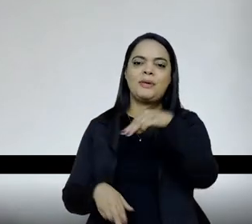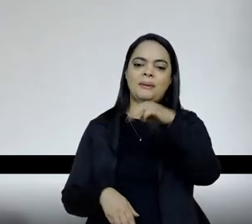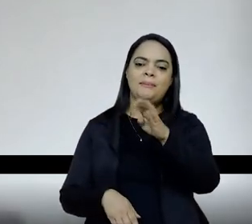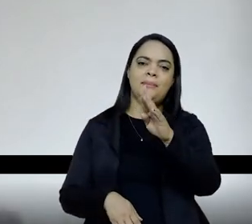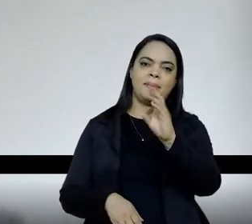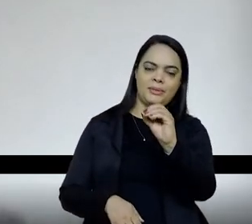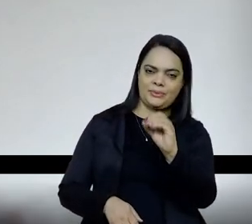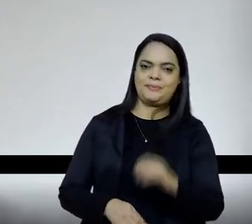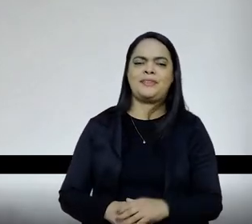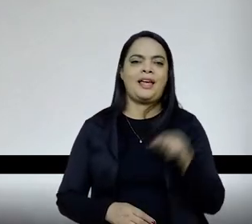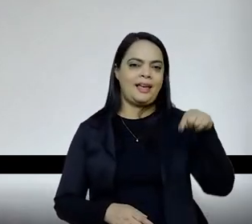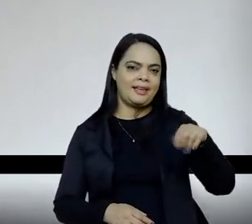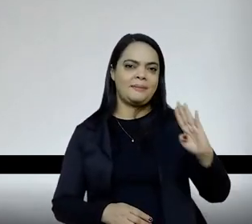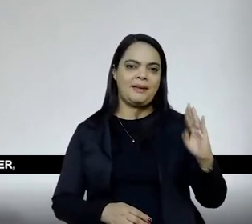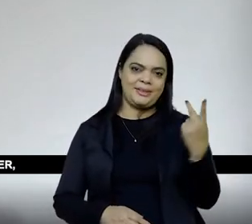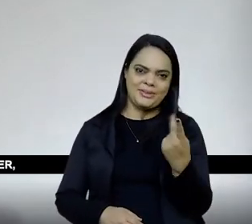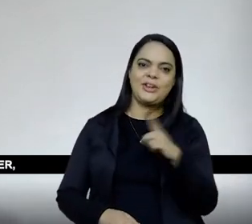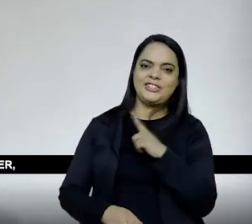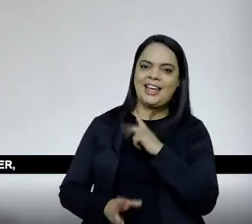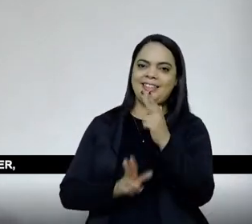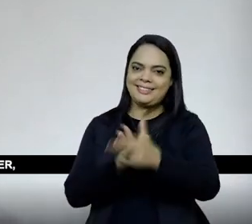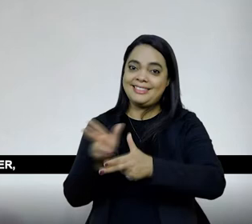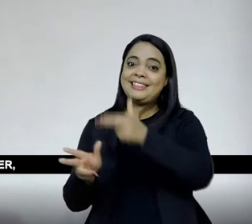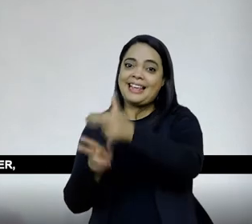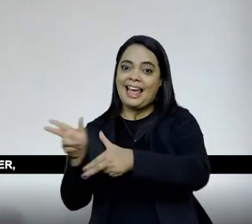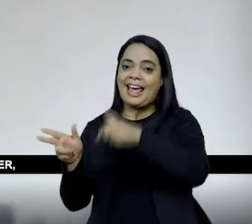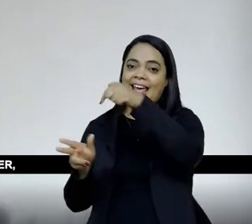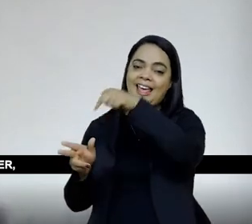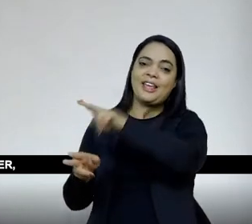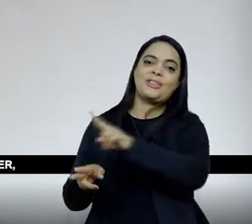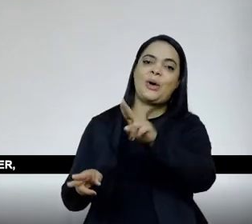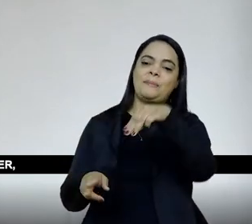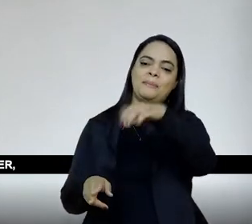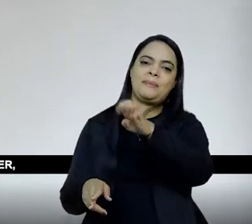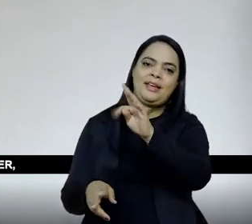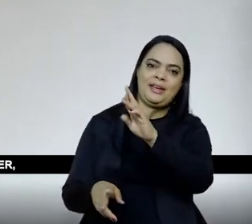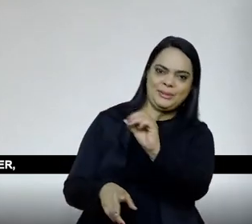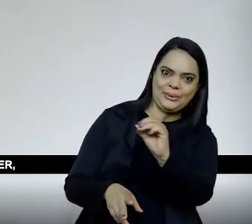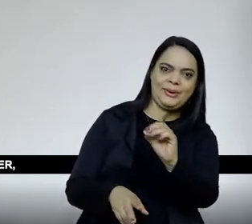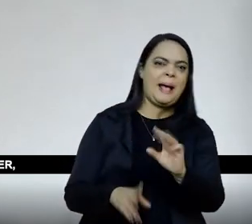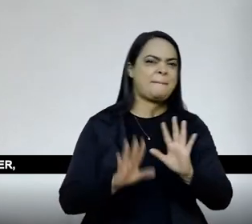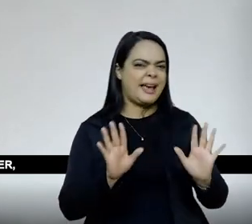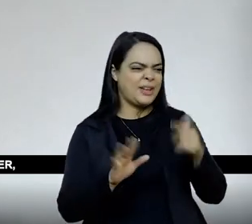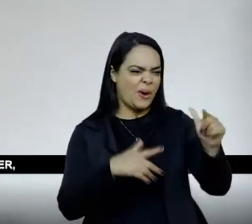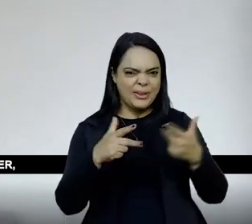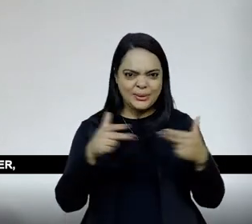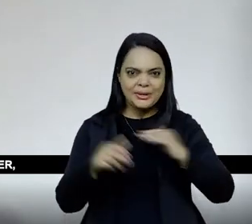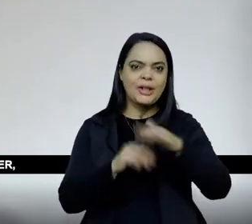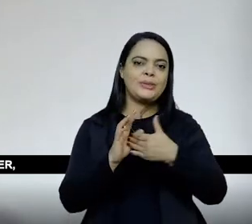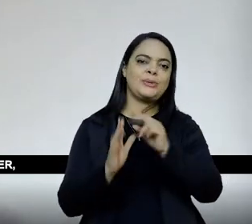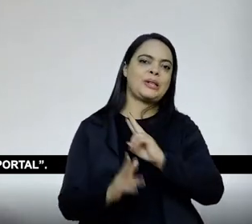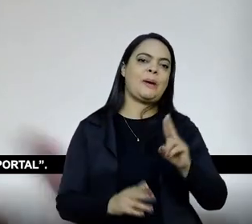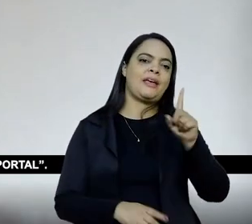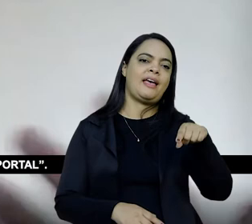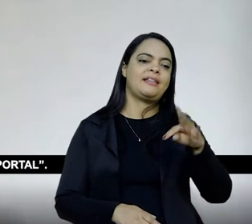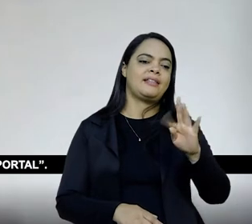tem um trem que a gente chama de metrô, então, tudo é trem, menos o metrô, que é o único trem que a gente tem, então, é a mesma coisa do portal,